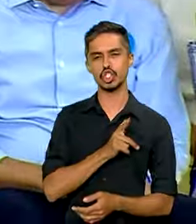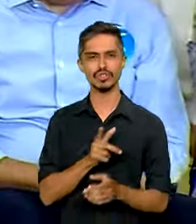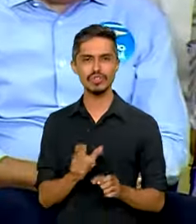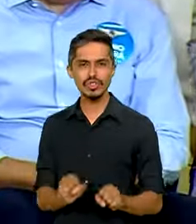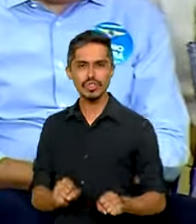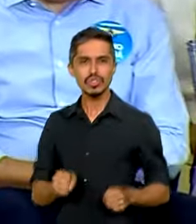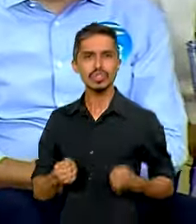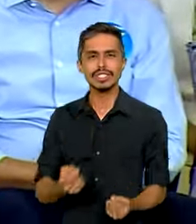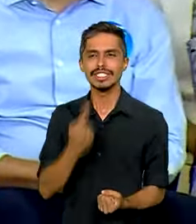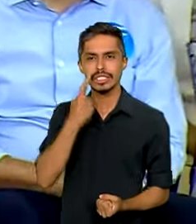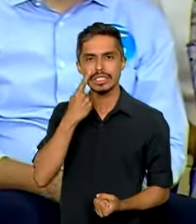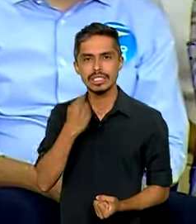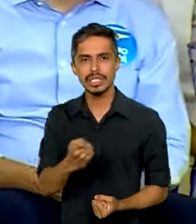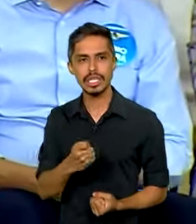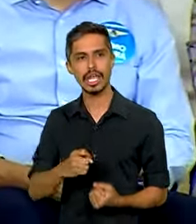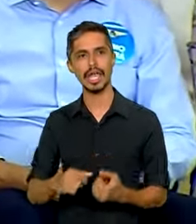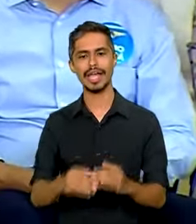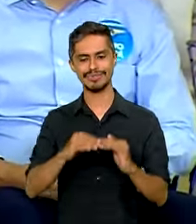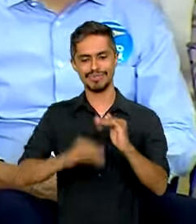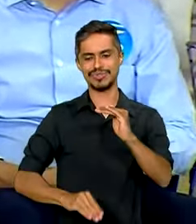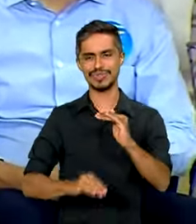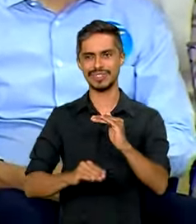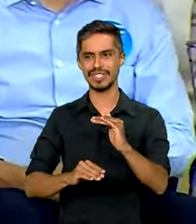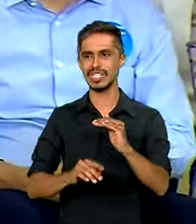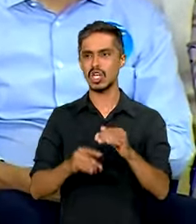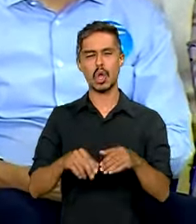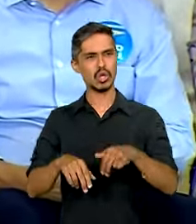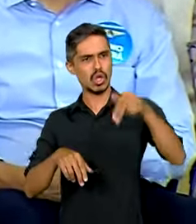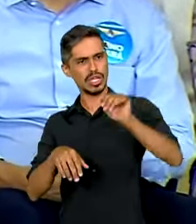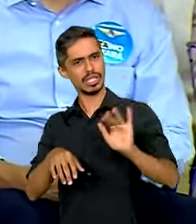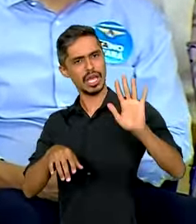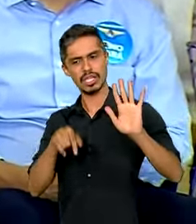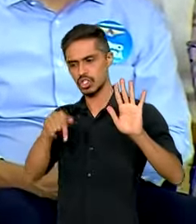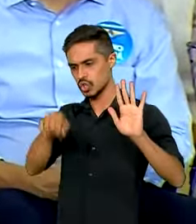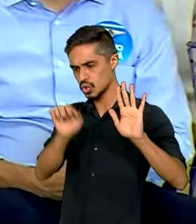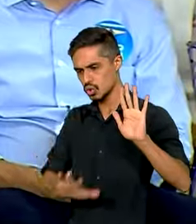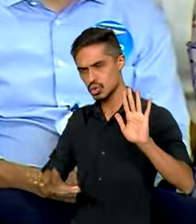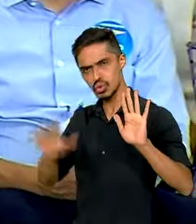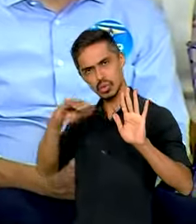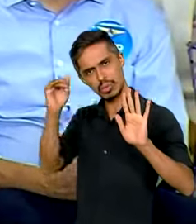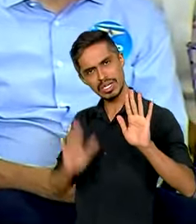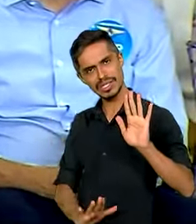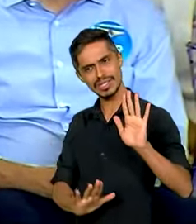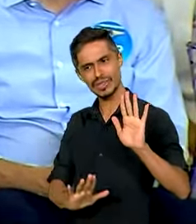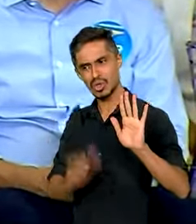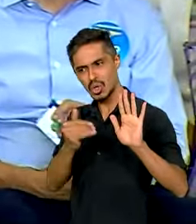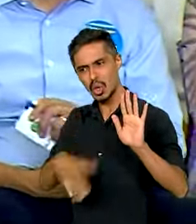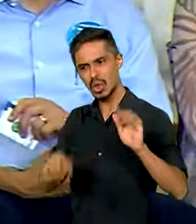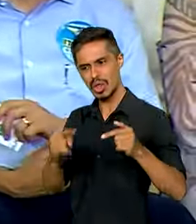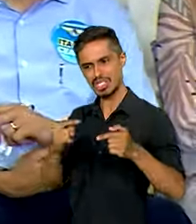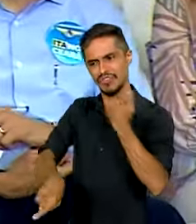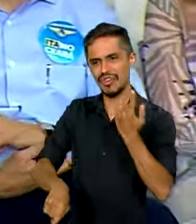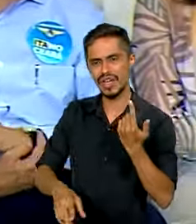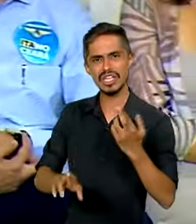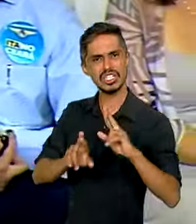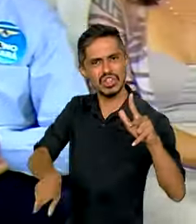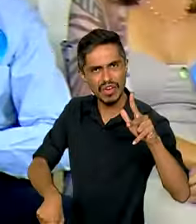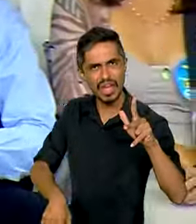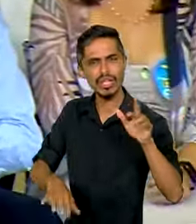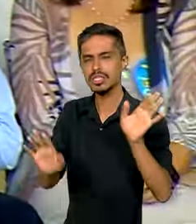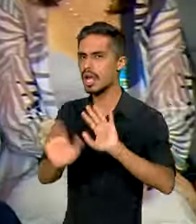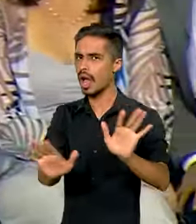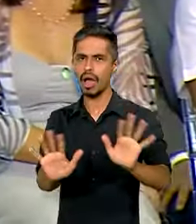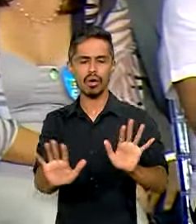terminar as desigualdades entre o Nordeste e o restante do Brasil. Eu não quero que o